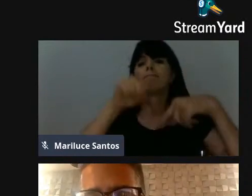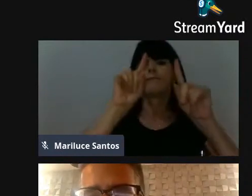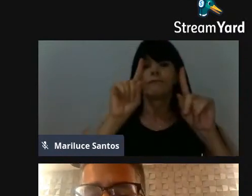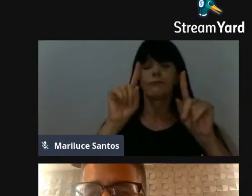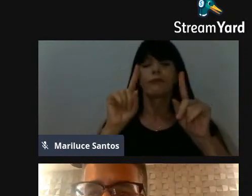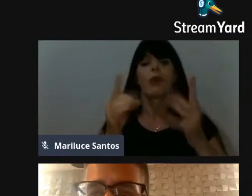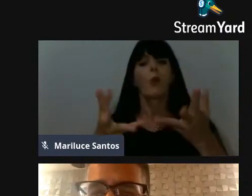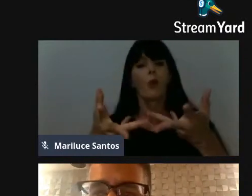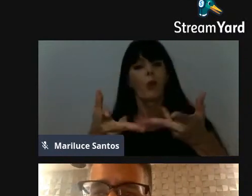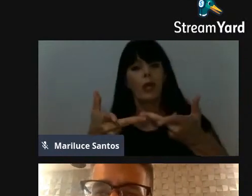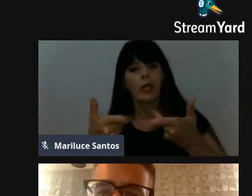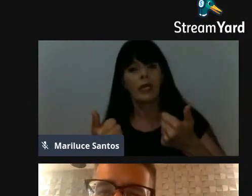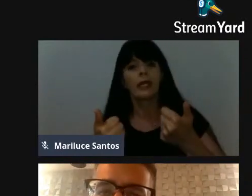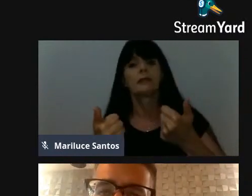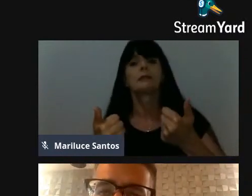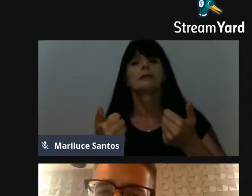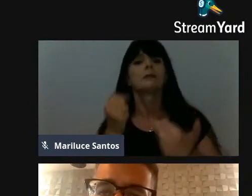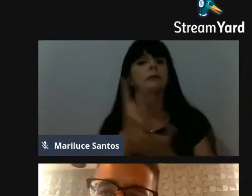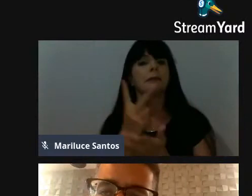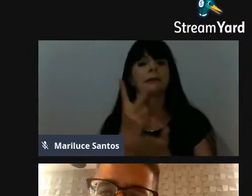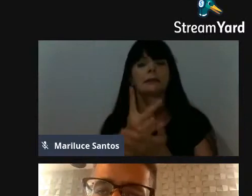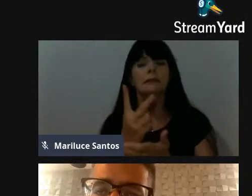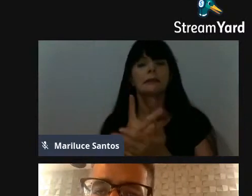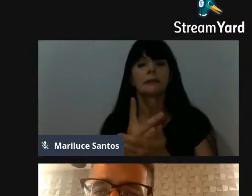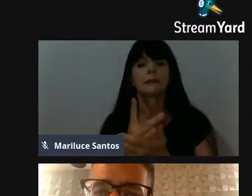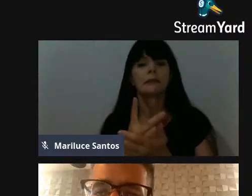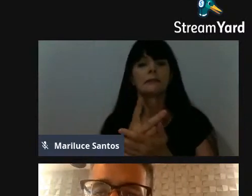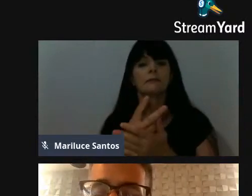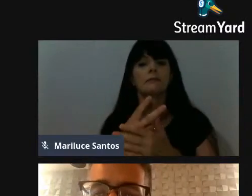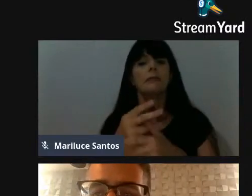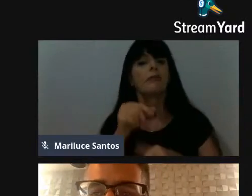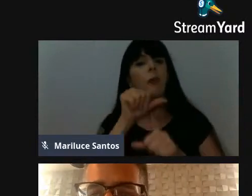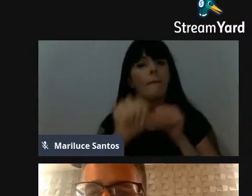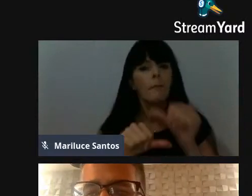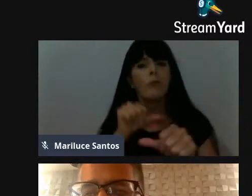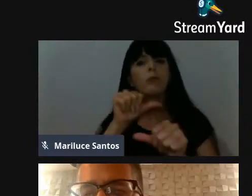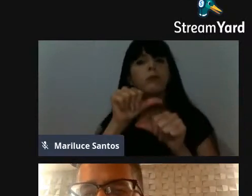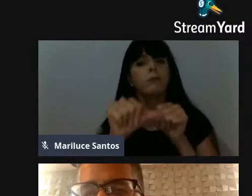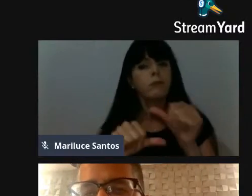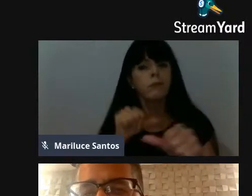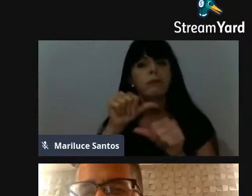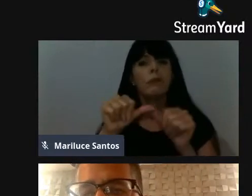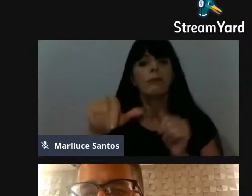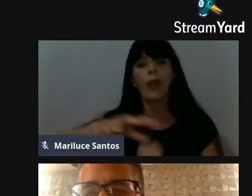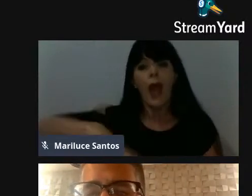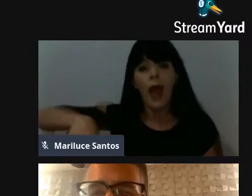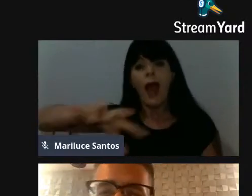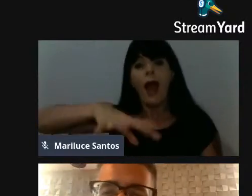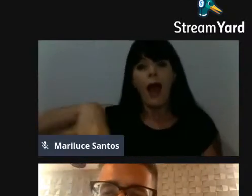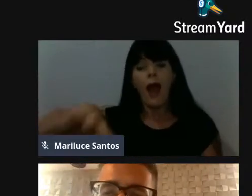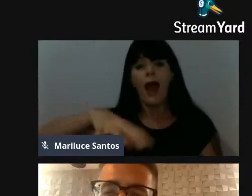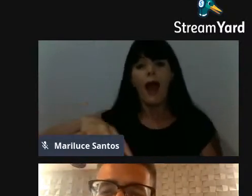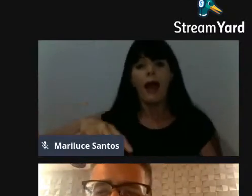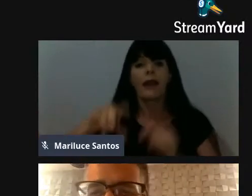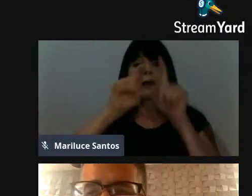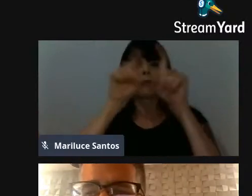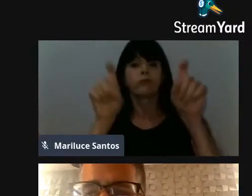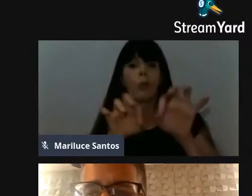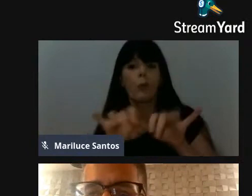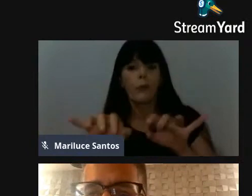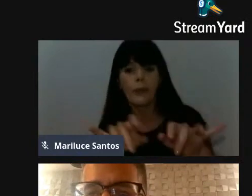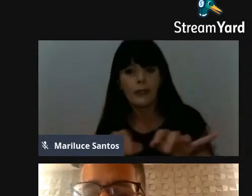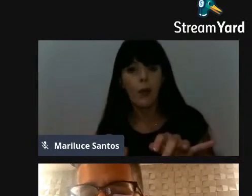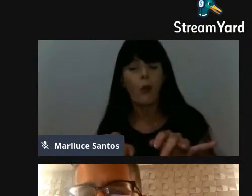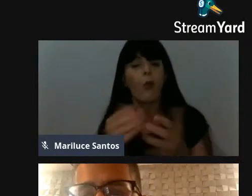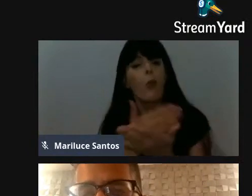qualidade, sempre procurando dar o meu melhor, eu mudando de área lá, eu decidi ir para a área da computação. Eu passei a fazer a parte